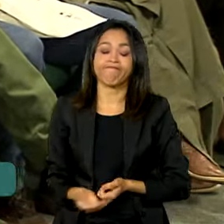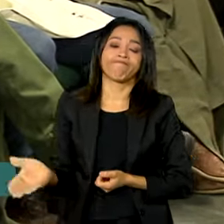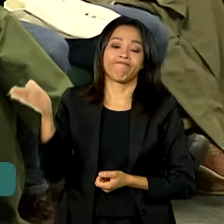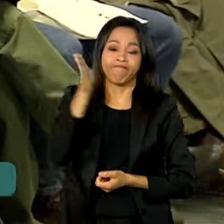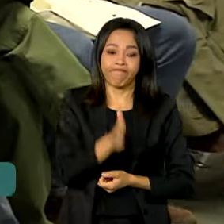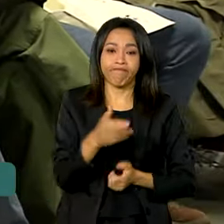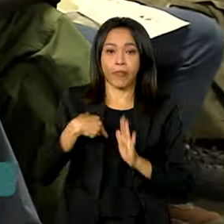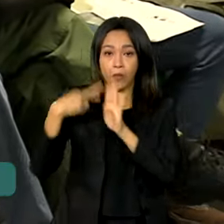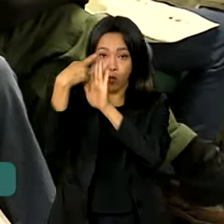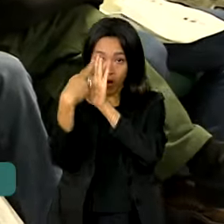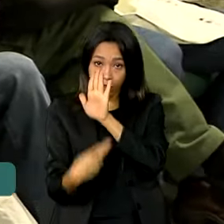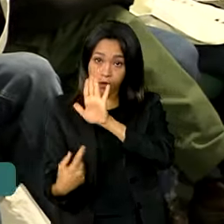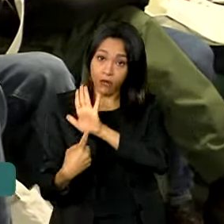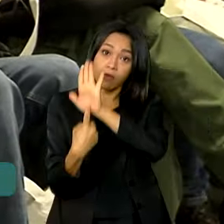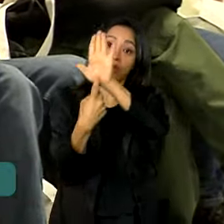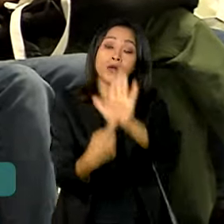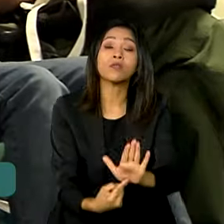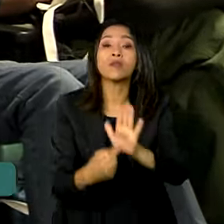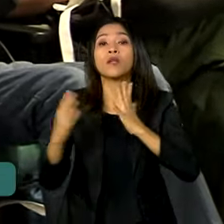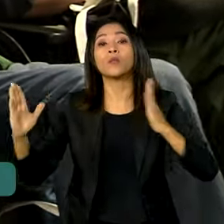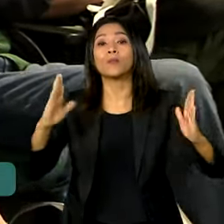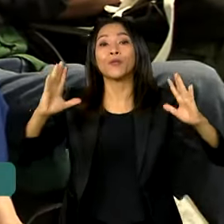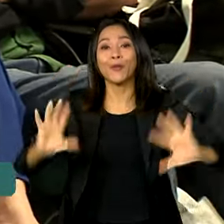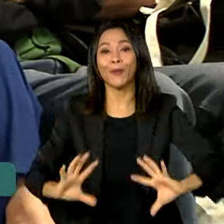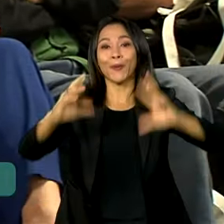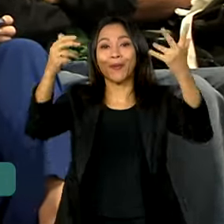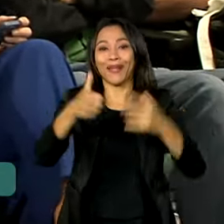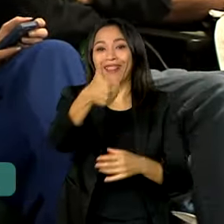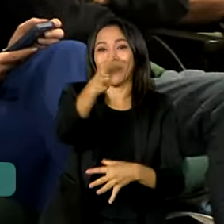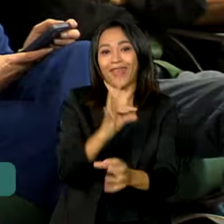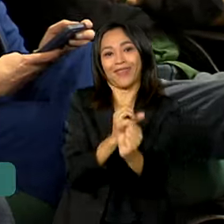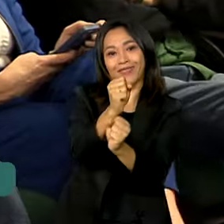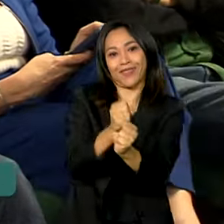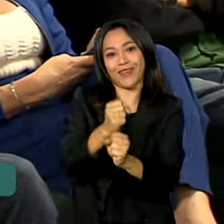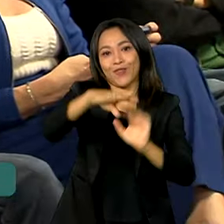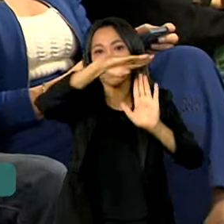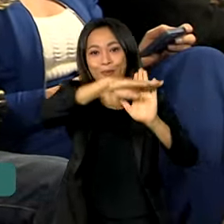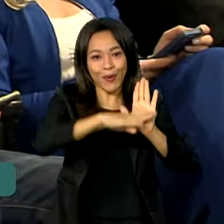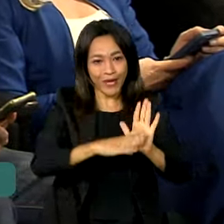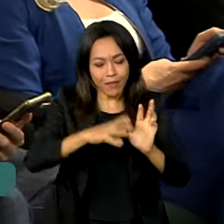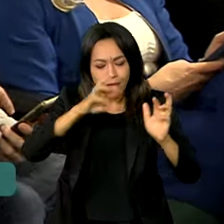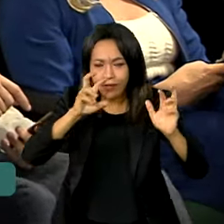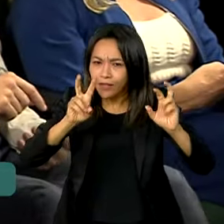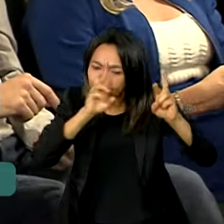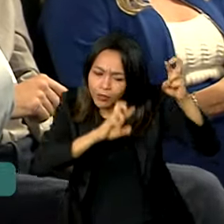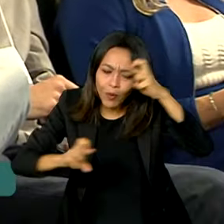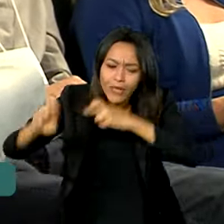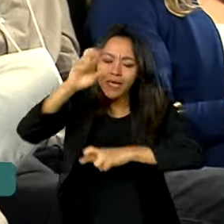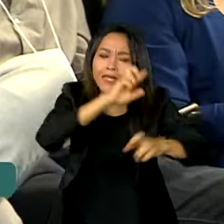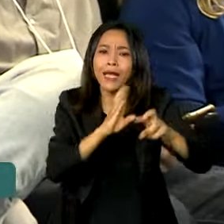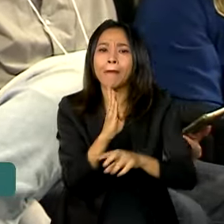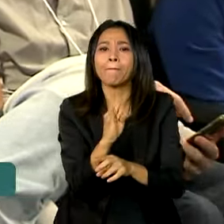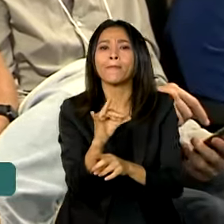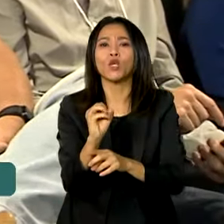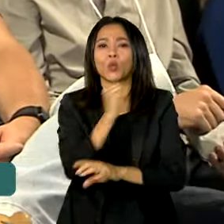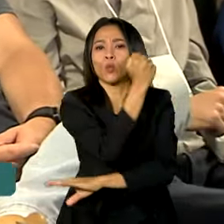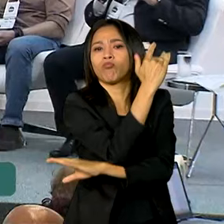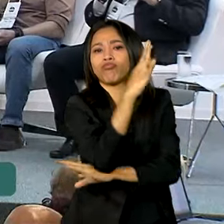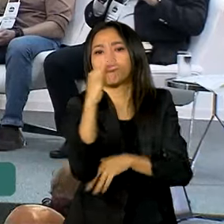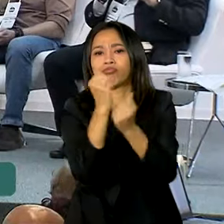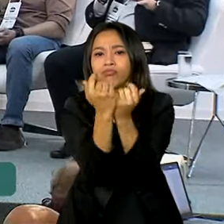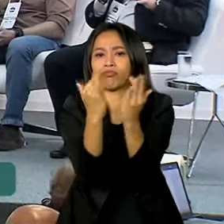foi apresentado durante as comemorações dos 10 anos do Programa Nacional de Monitoramento da Biodiversidade, o